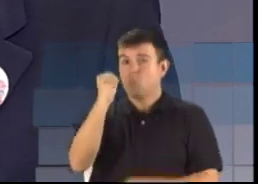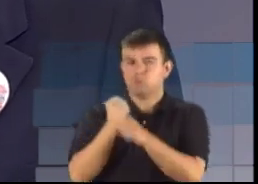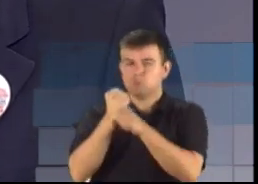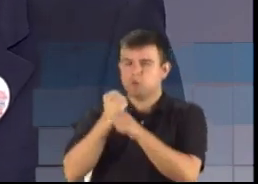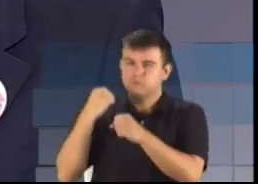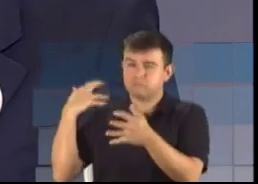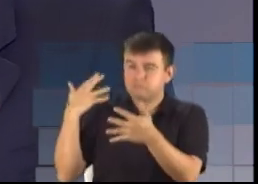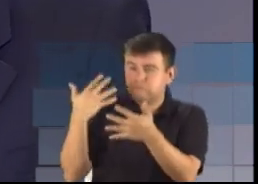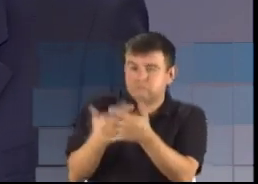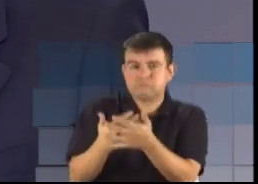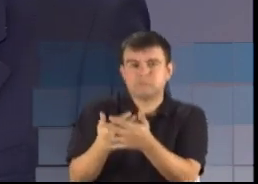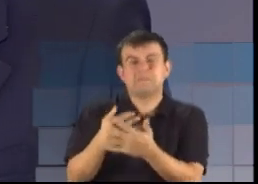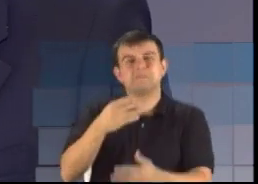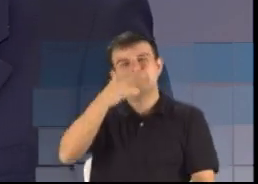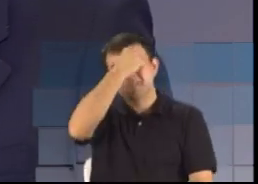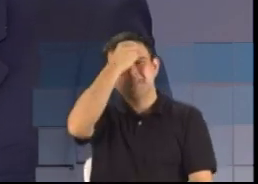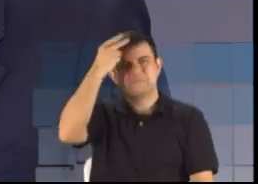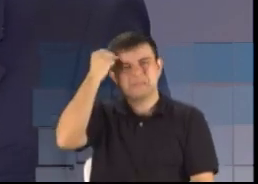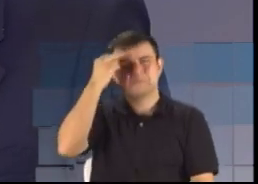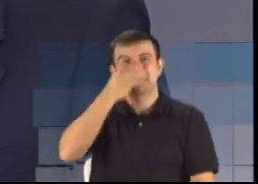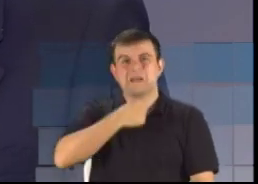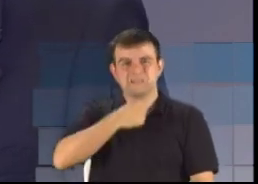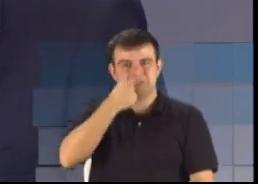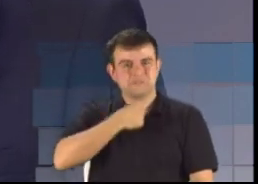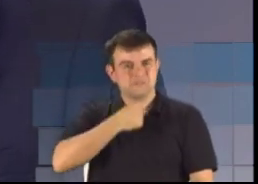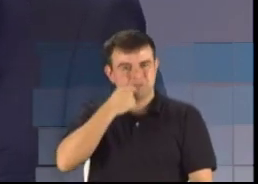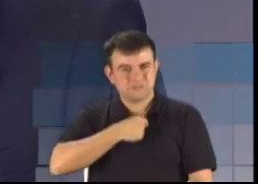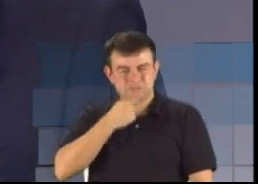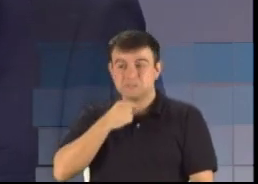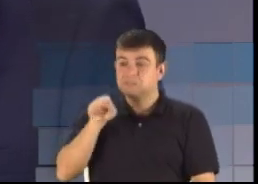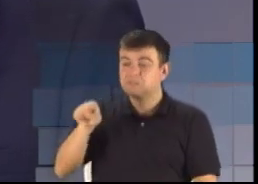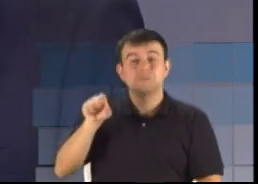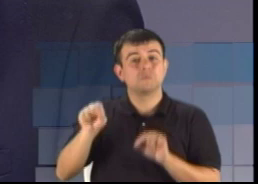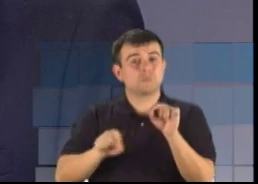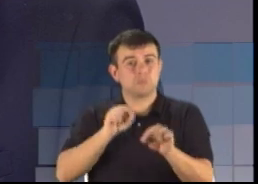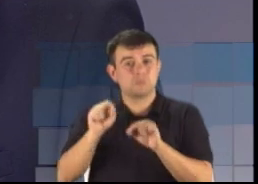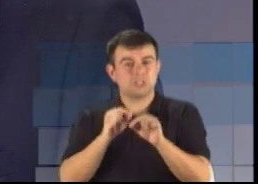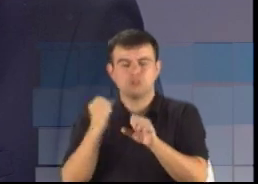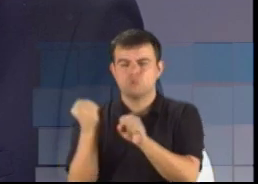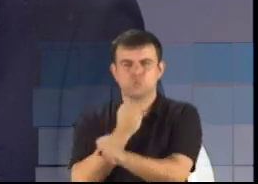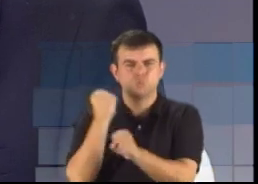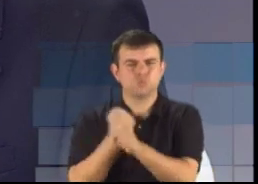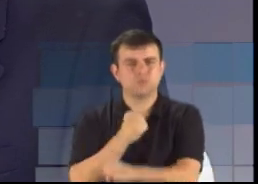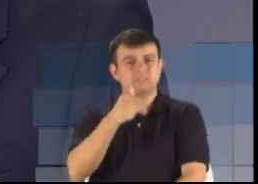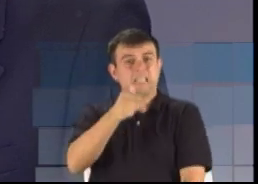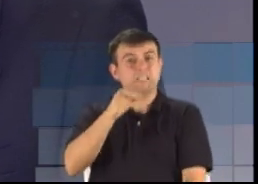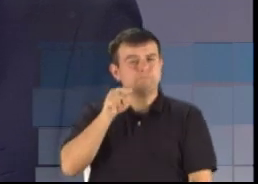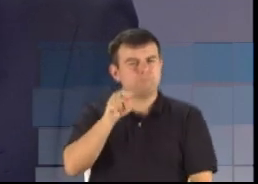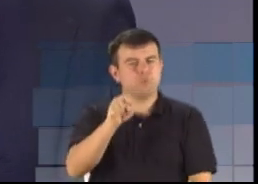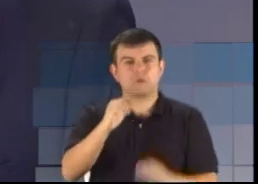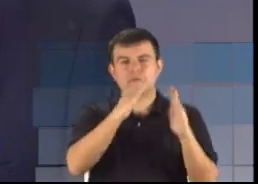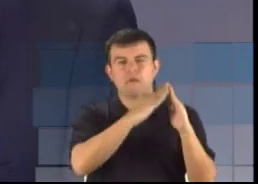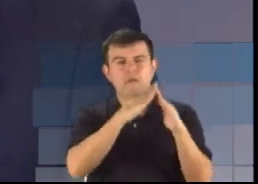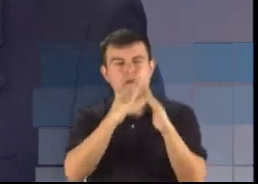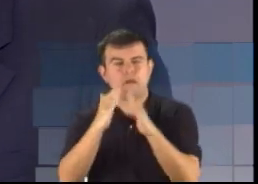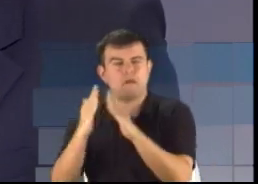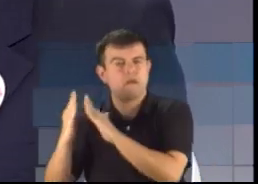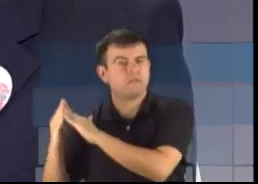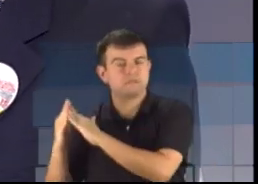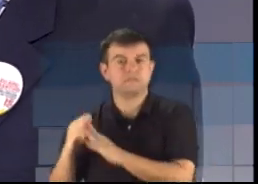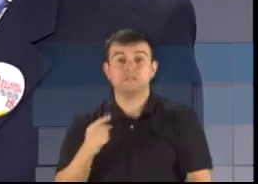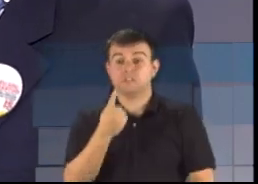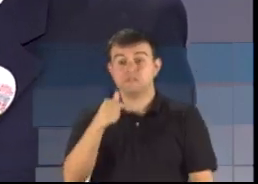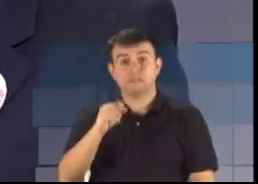prefeito de Caxias, onde ele construiu 7 mil casas, 170 quilômetros